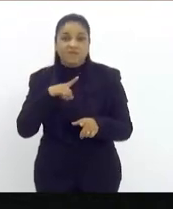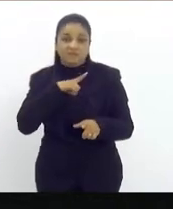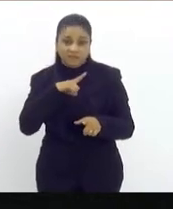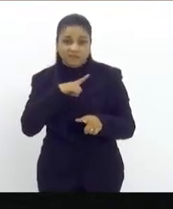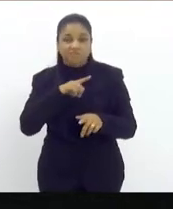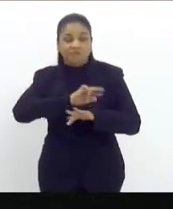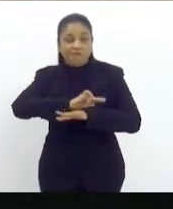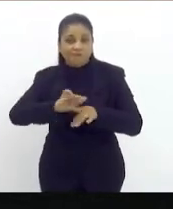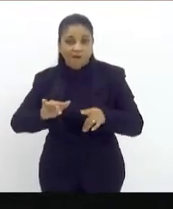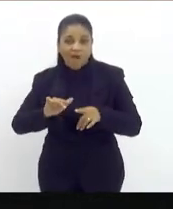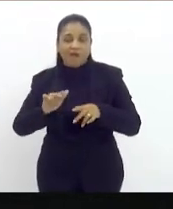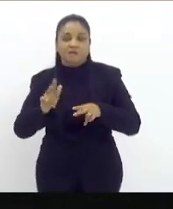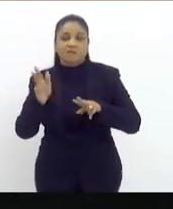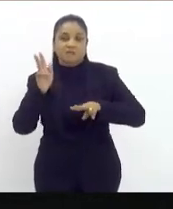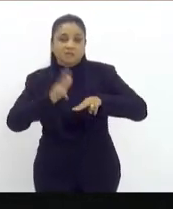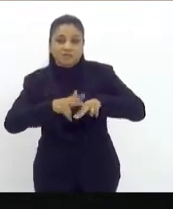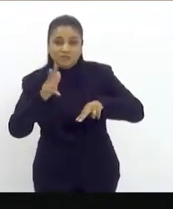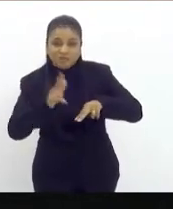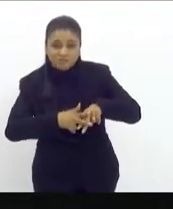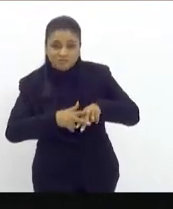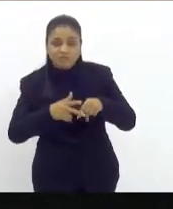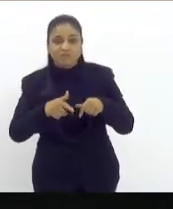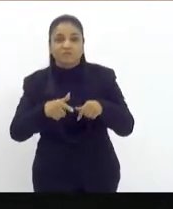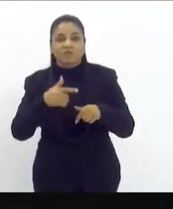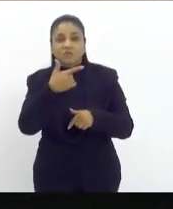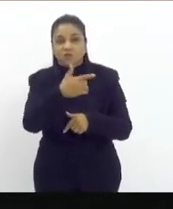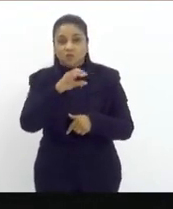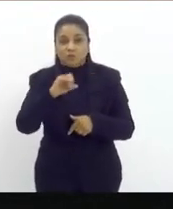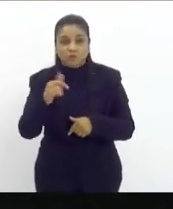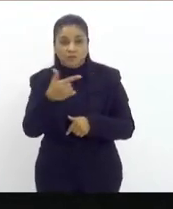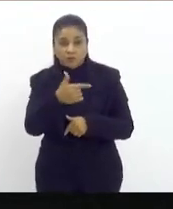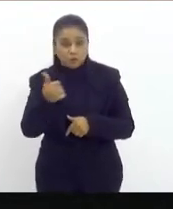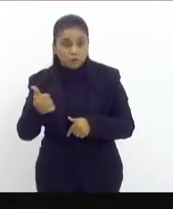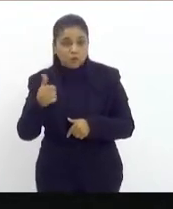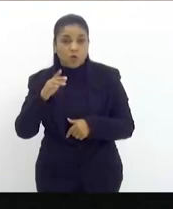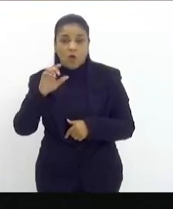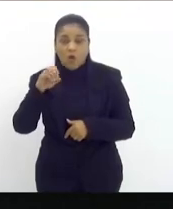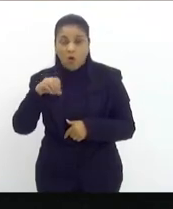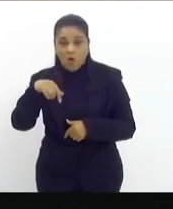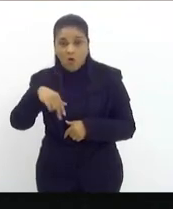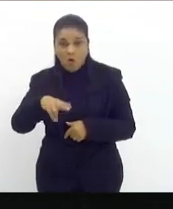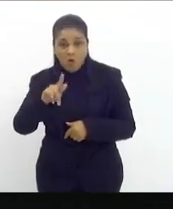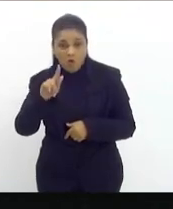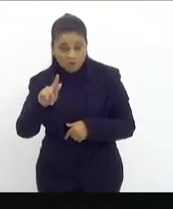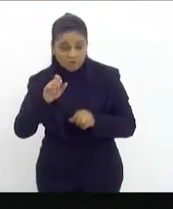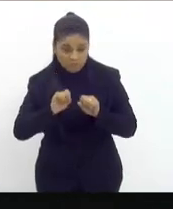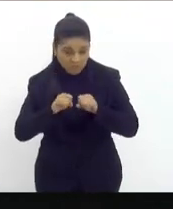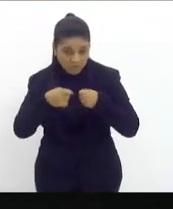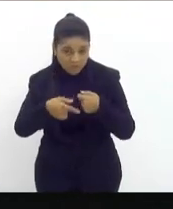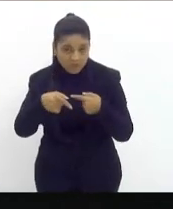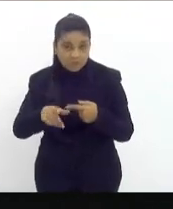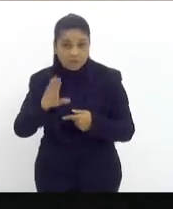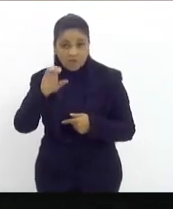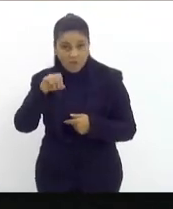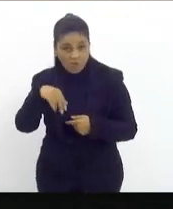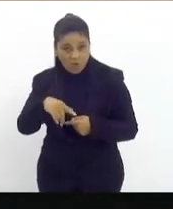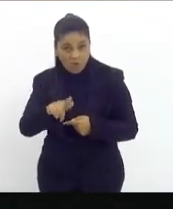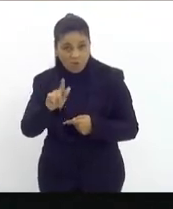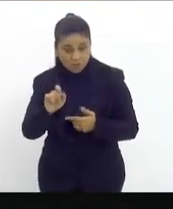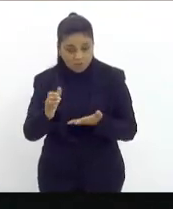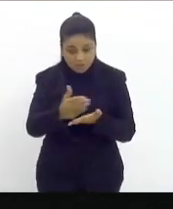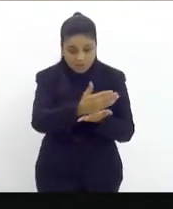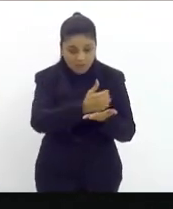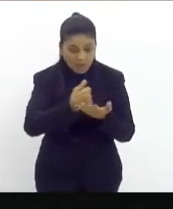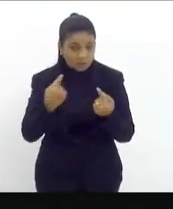extrajudiciais em 2021 diz a ONG de lá defendem tanto a ONG mas quando uma ONG dá dados